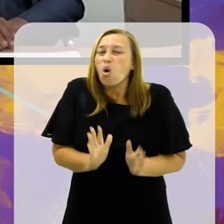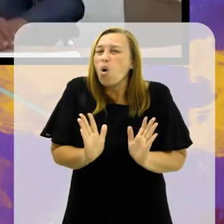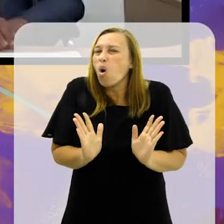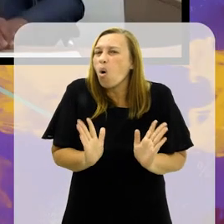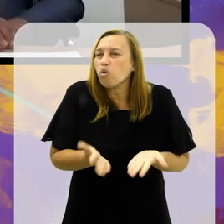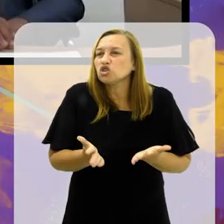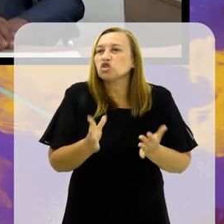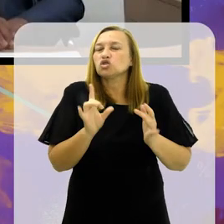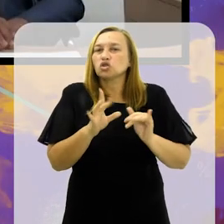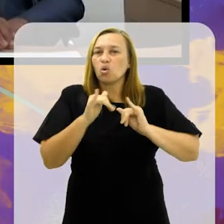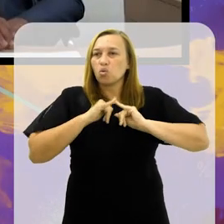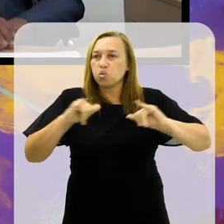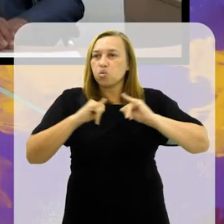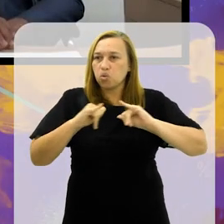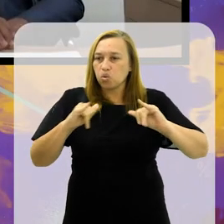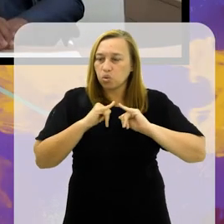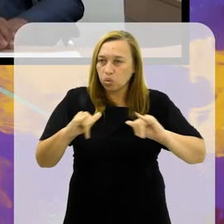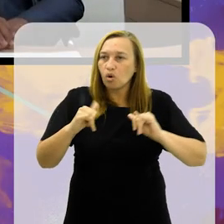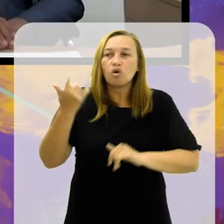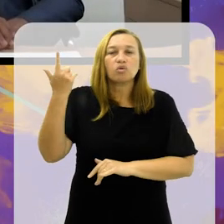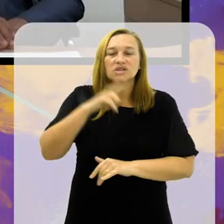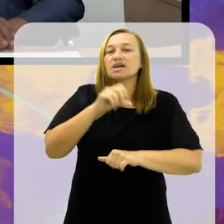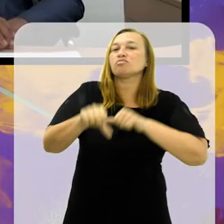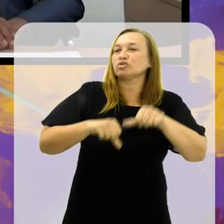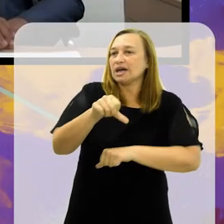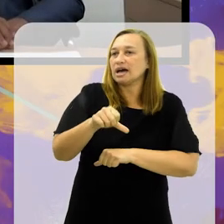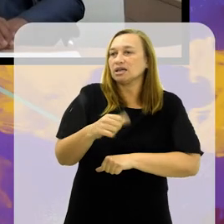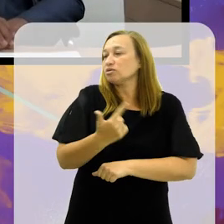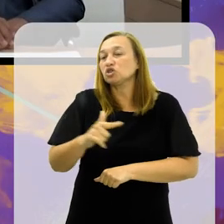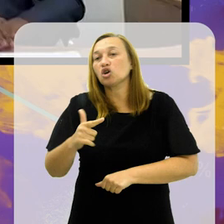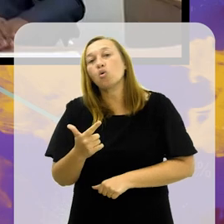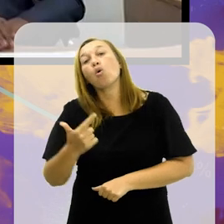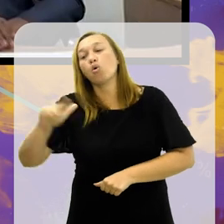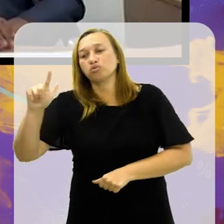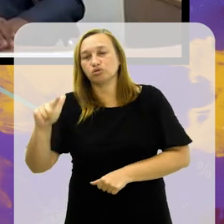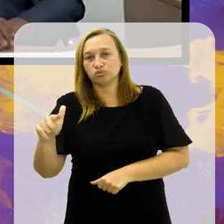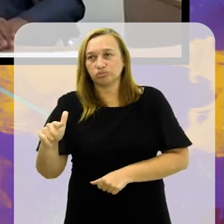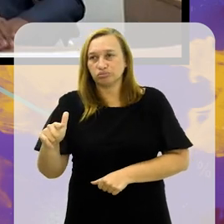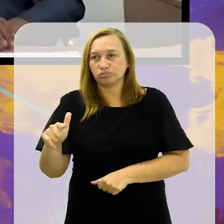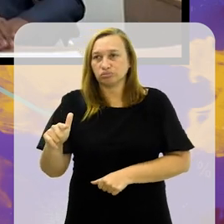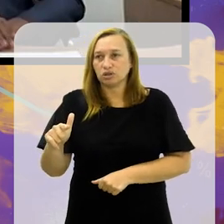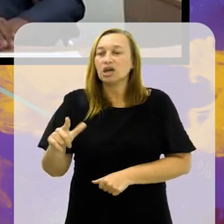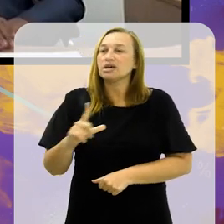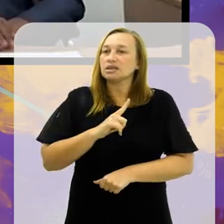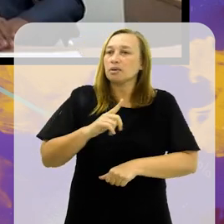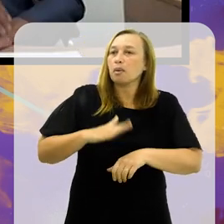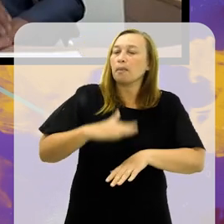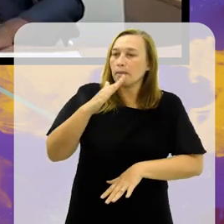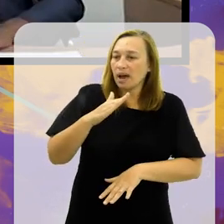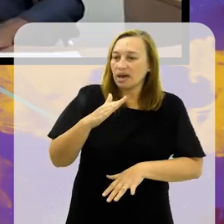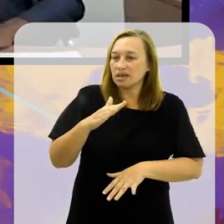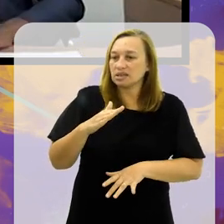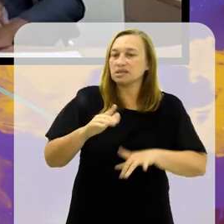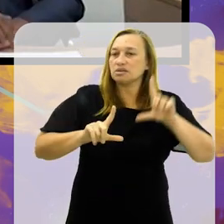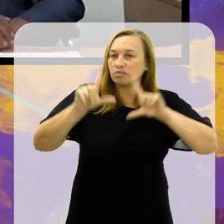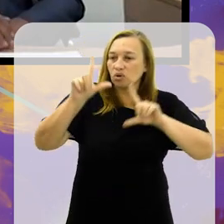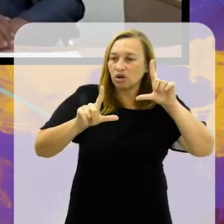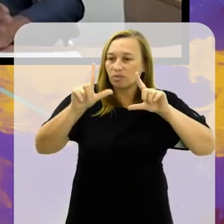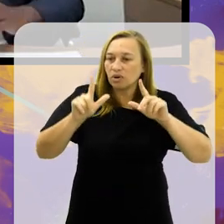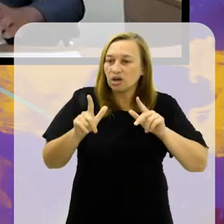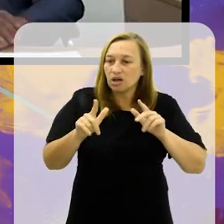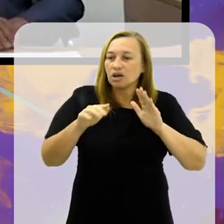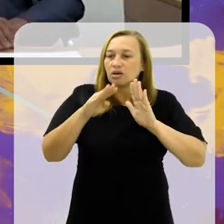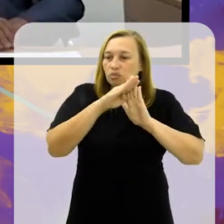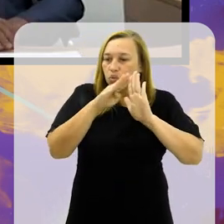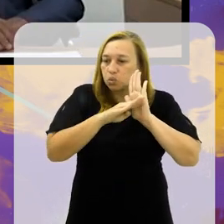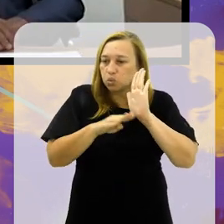Hoje, só com a informação a gente consegue mudar. Não há outra forma, além de termos mais programas como esse,